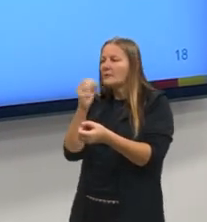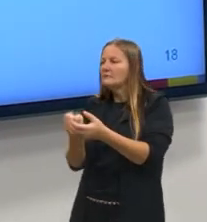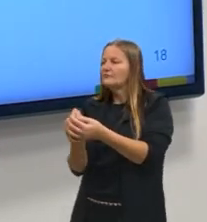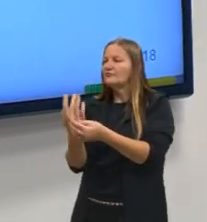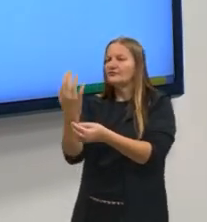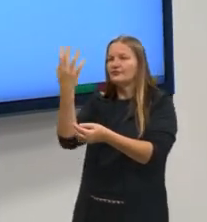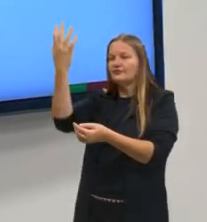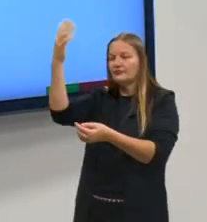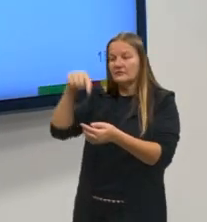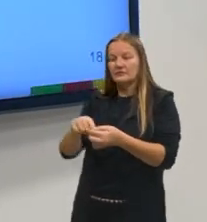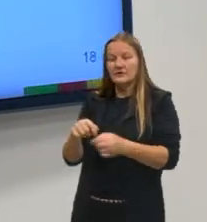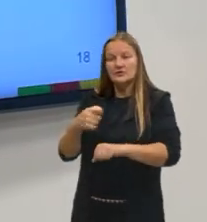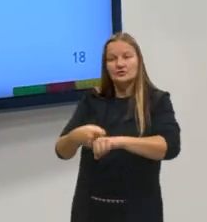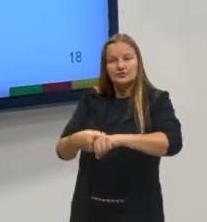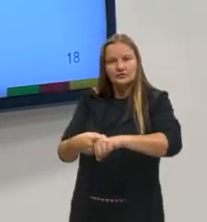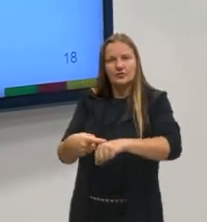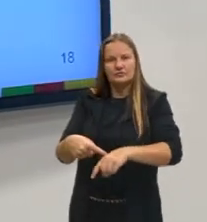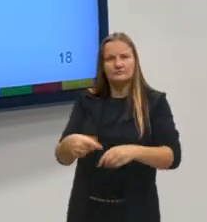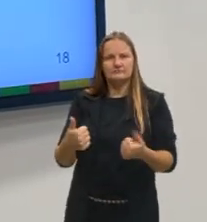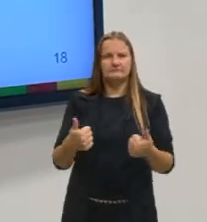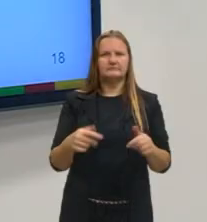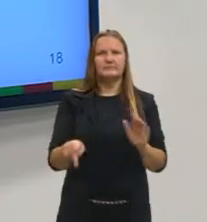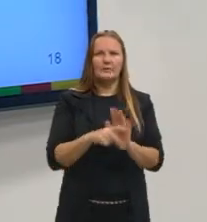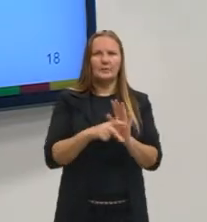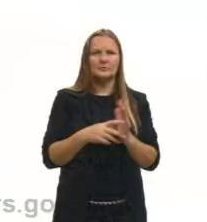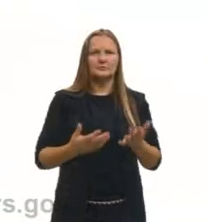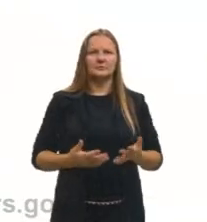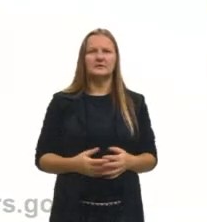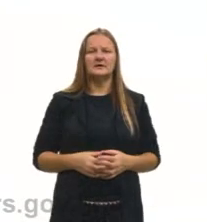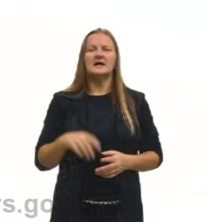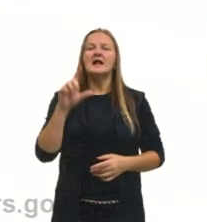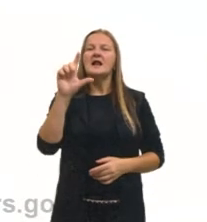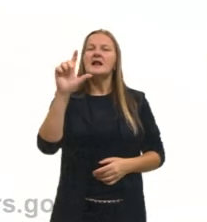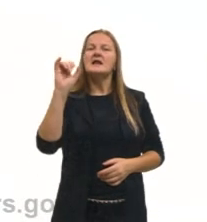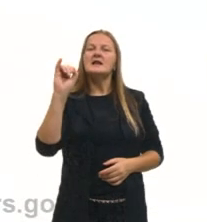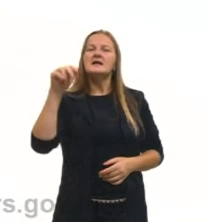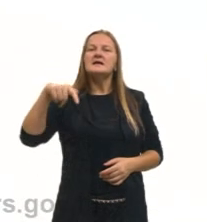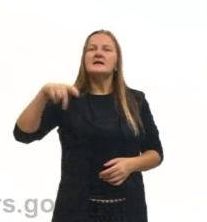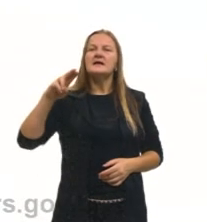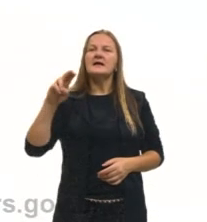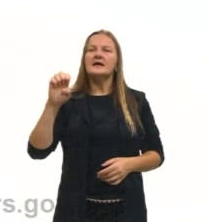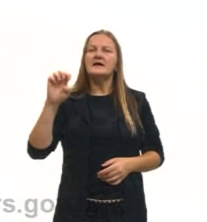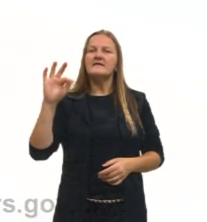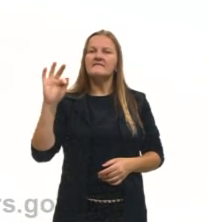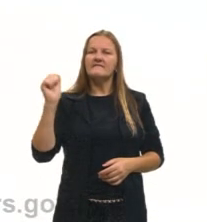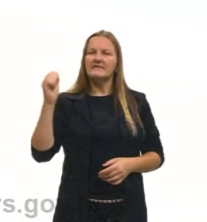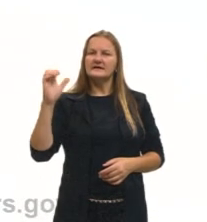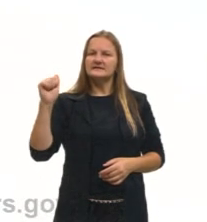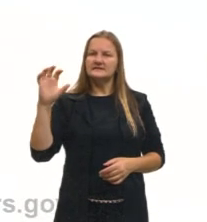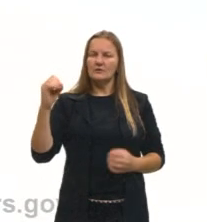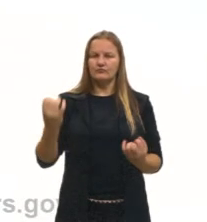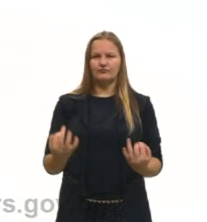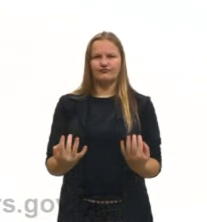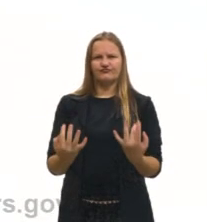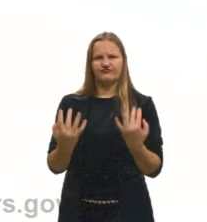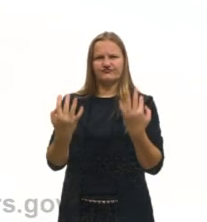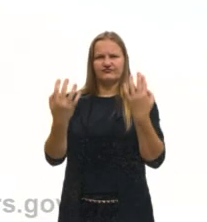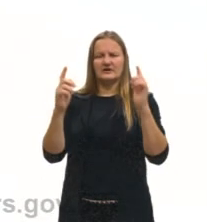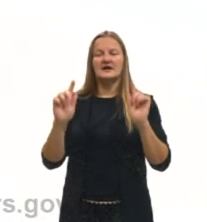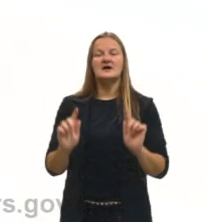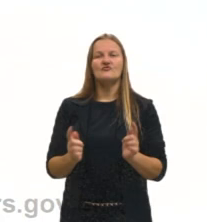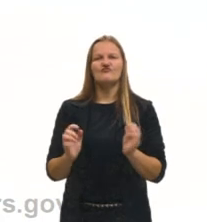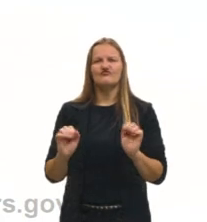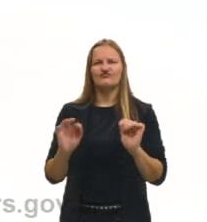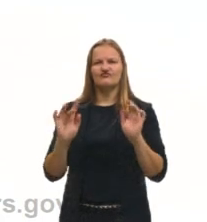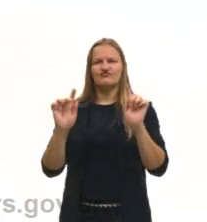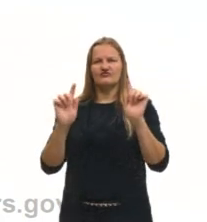mas eu fico somente com o sal. E a liquefação fracionada é quando eu tenho uma mistura gasosa. Então não falamos de gases, se eu